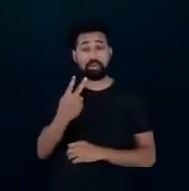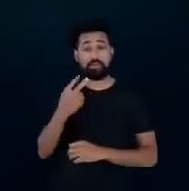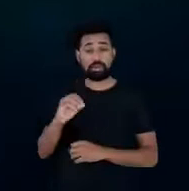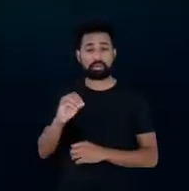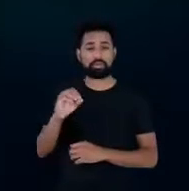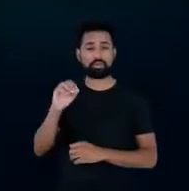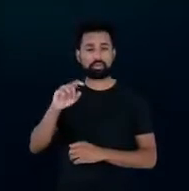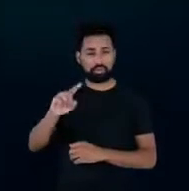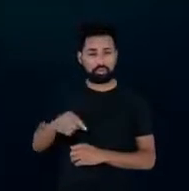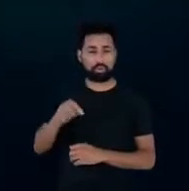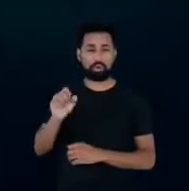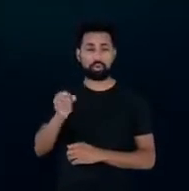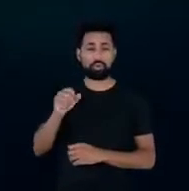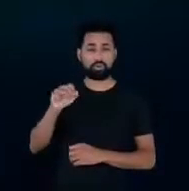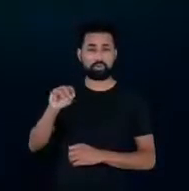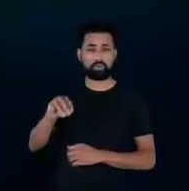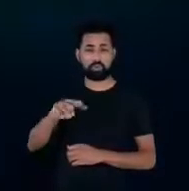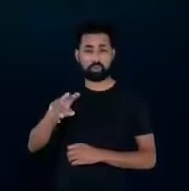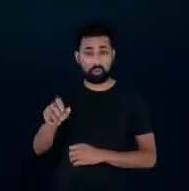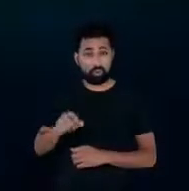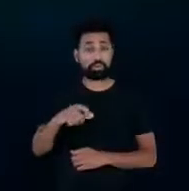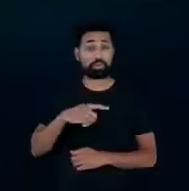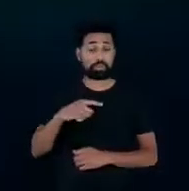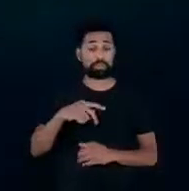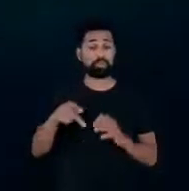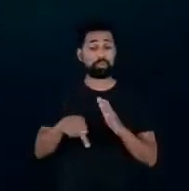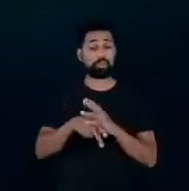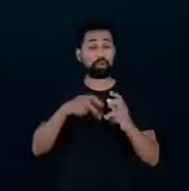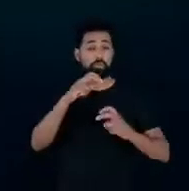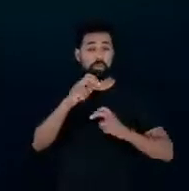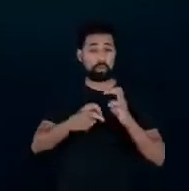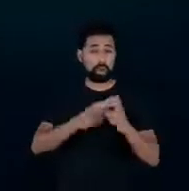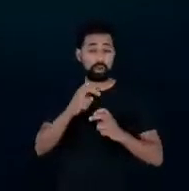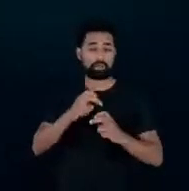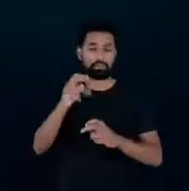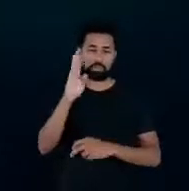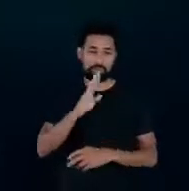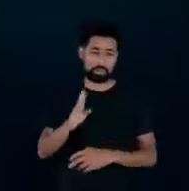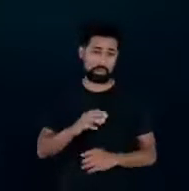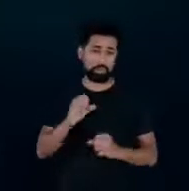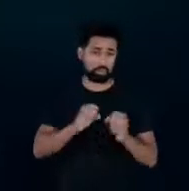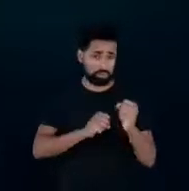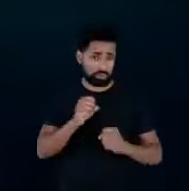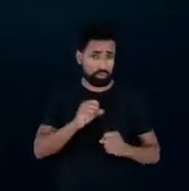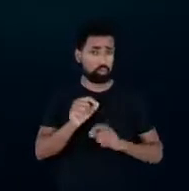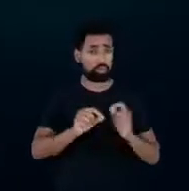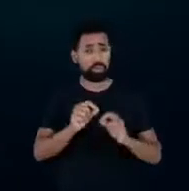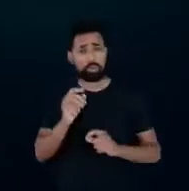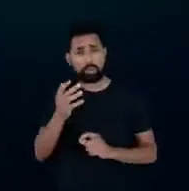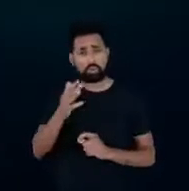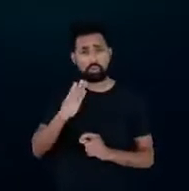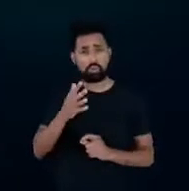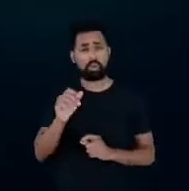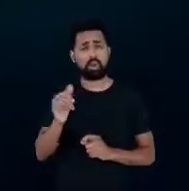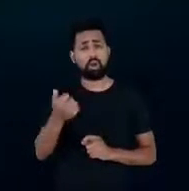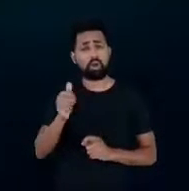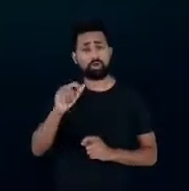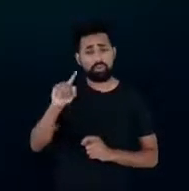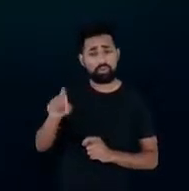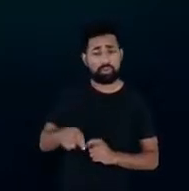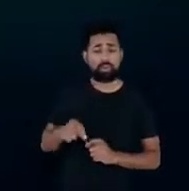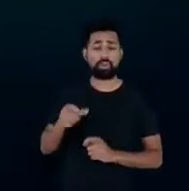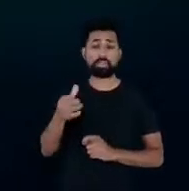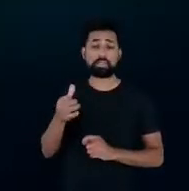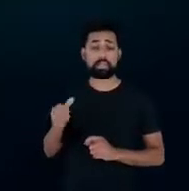motores que estão instalados no Parque Industrial Brasileiro sendo que aproximadamente 11,6 milhões